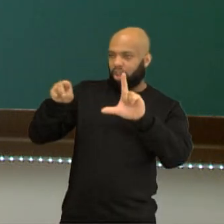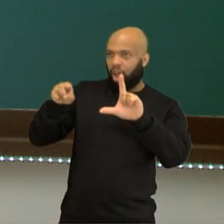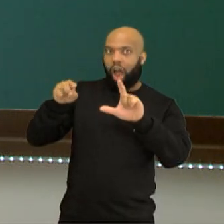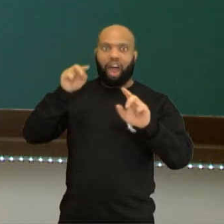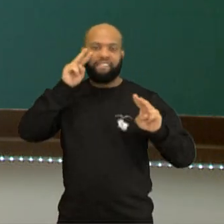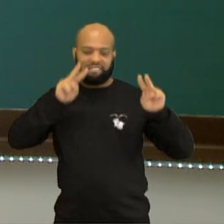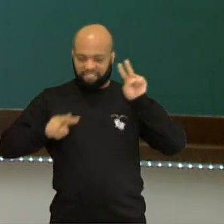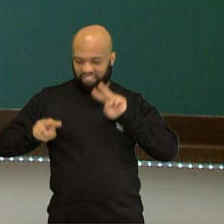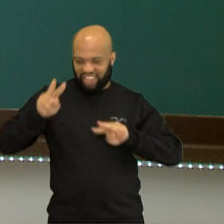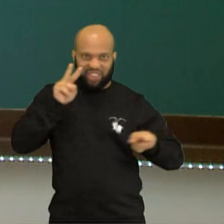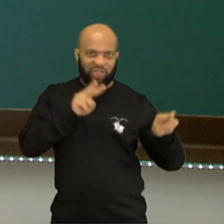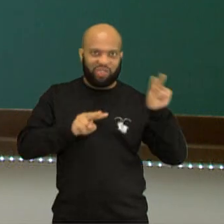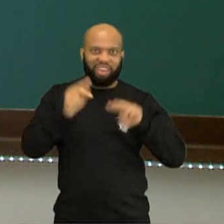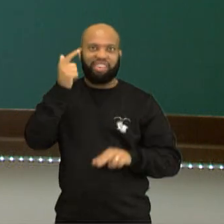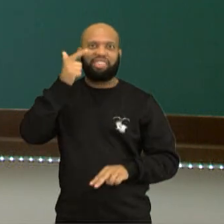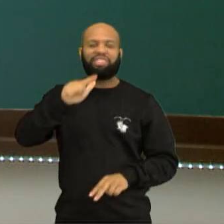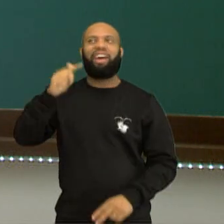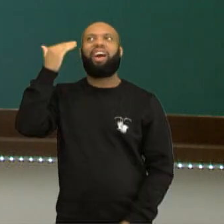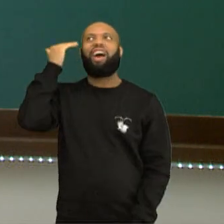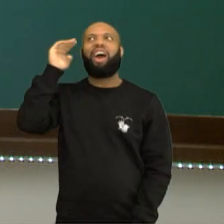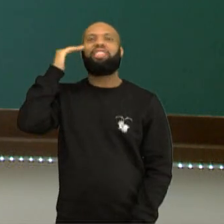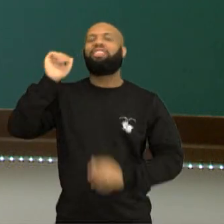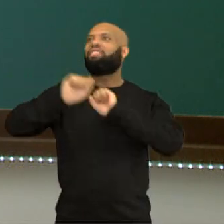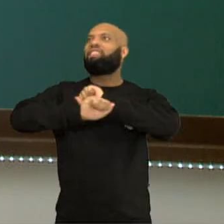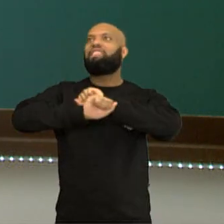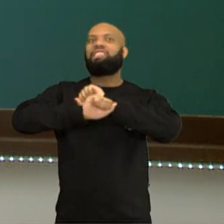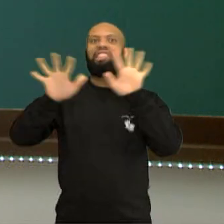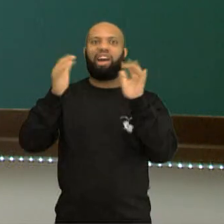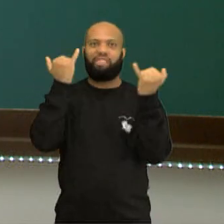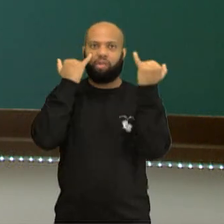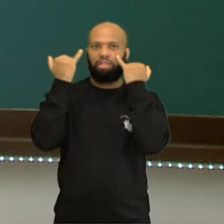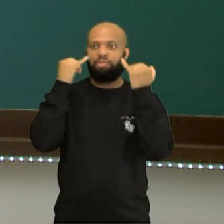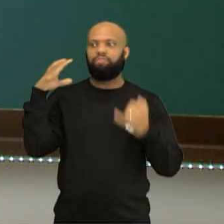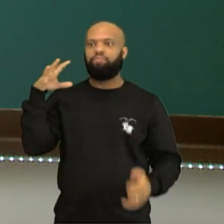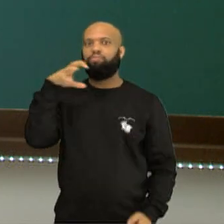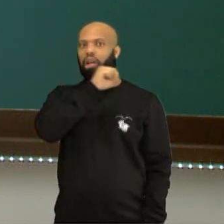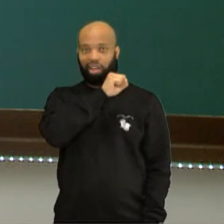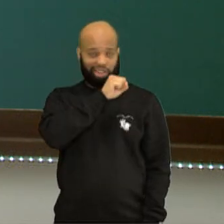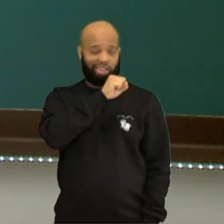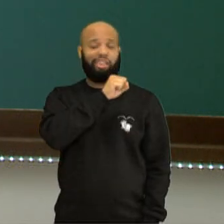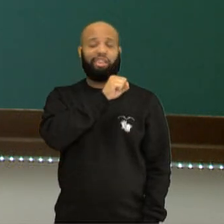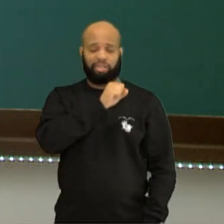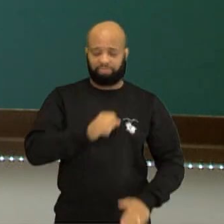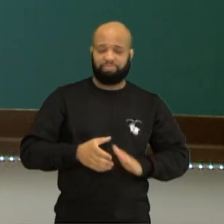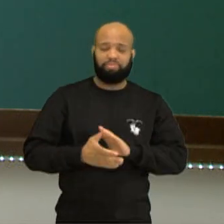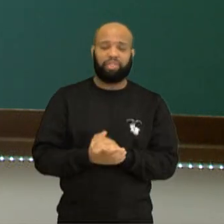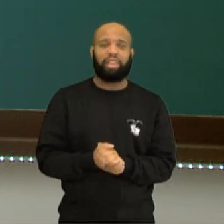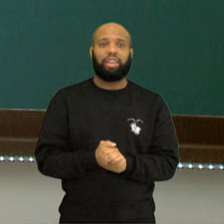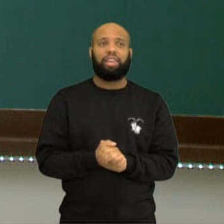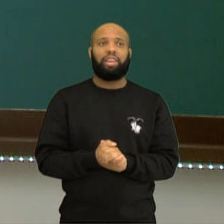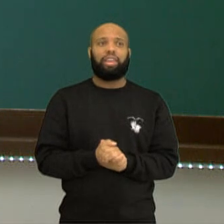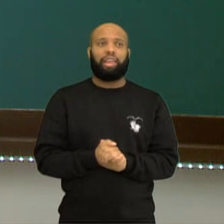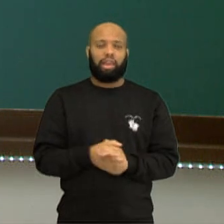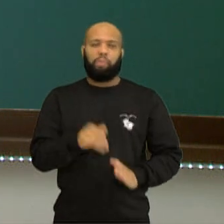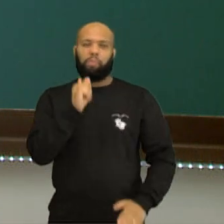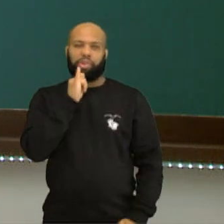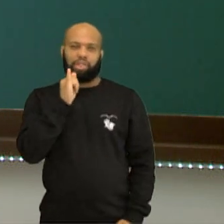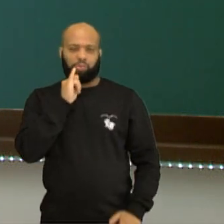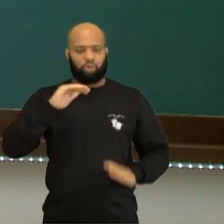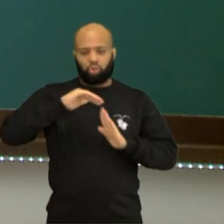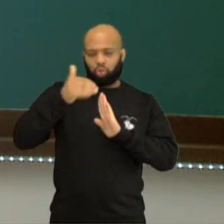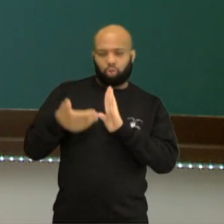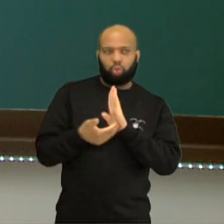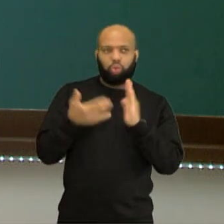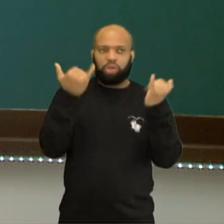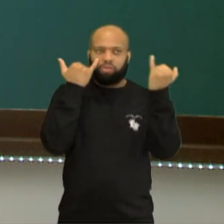visual. Você consegue enxergar a informação de forma mais rápida. Ou seja, se tudo que está escrito aqui nesse gráfico,